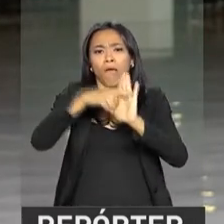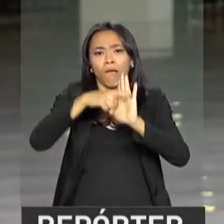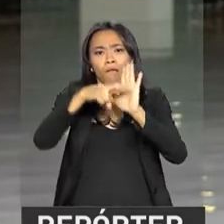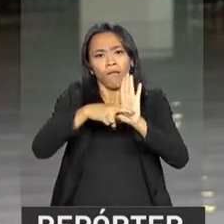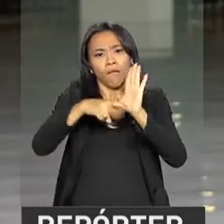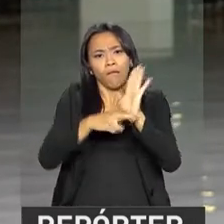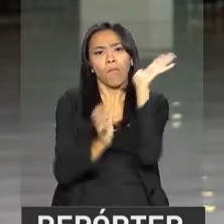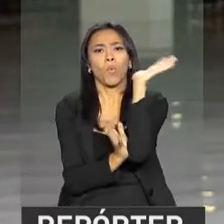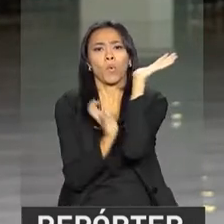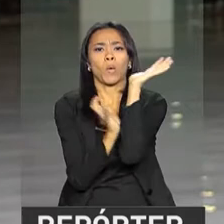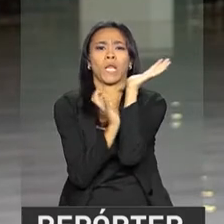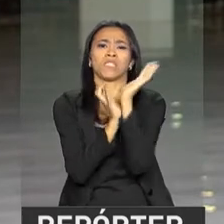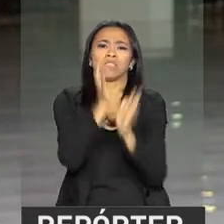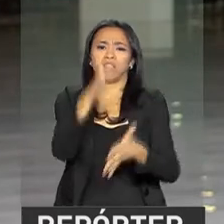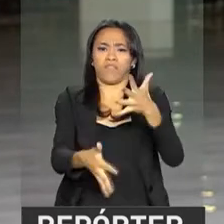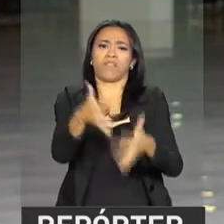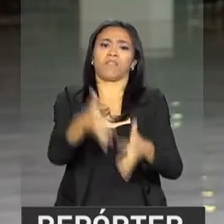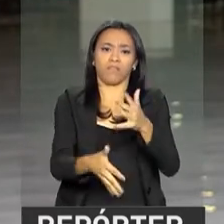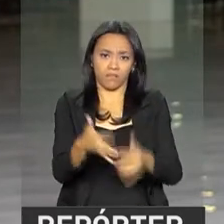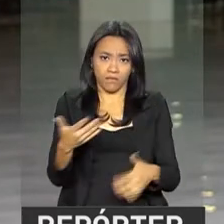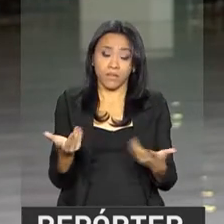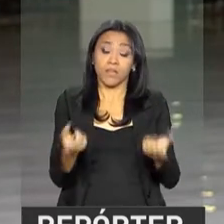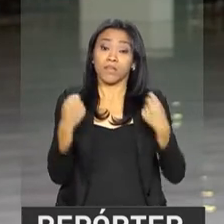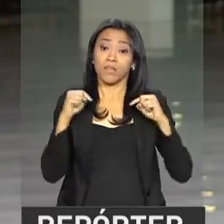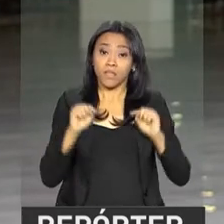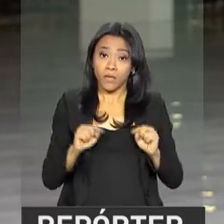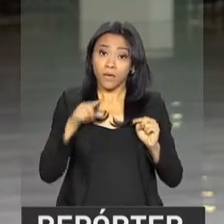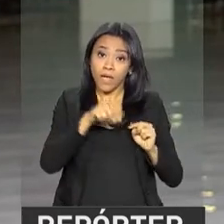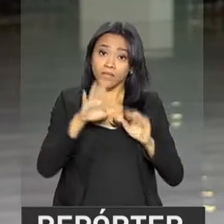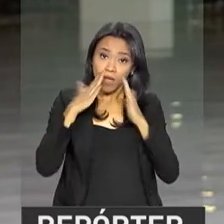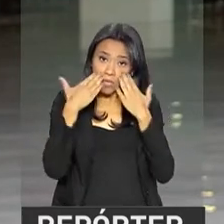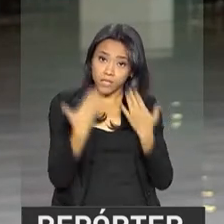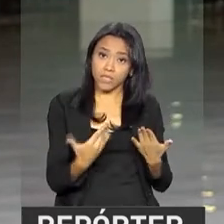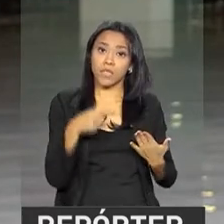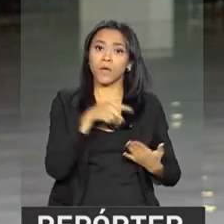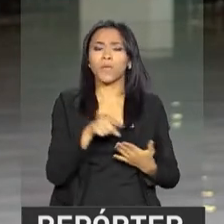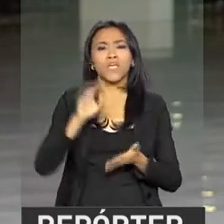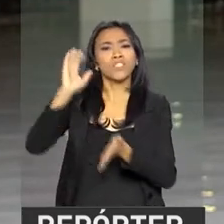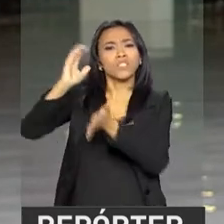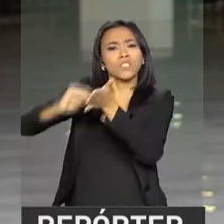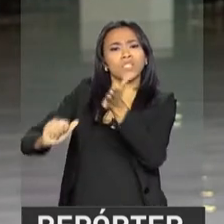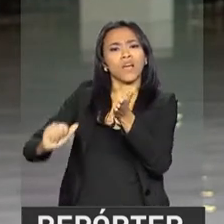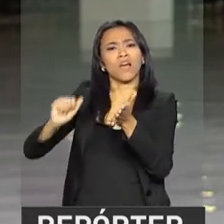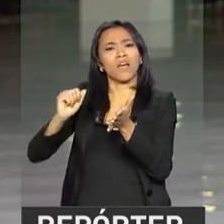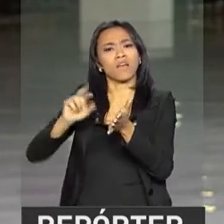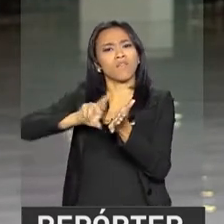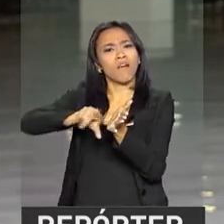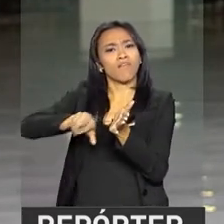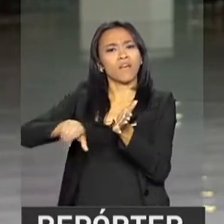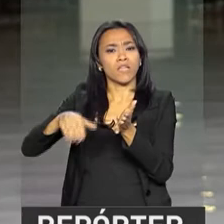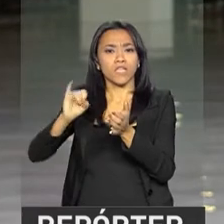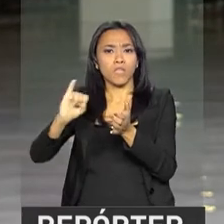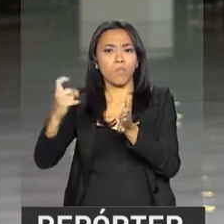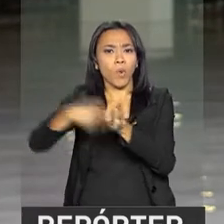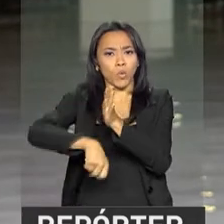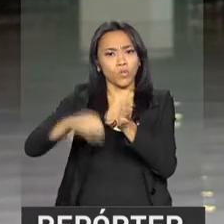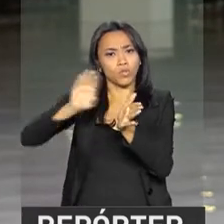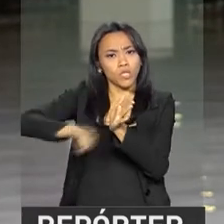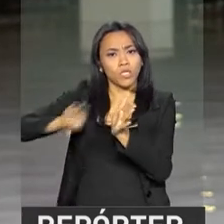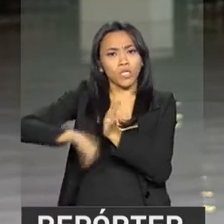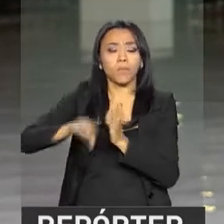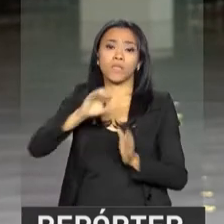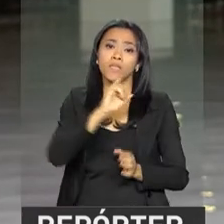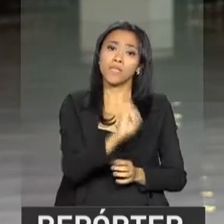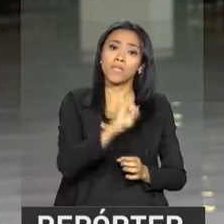apresentar ao presidente e à equipe econômica, está a sugestão de extinguir uma série de impostos, como por exemplo o